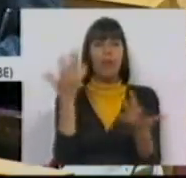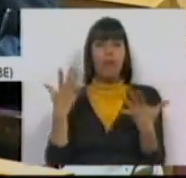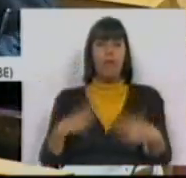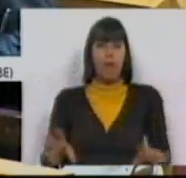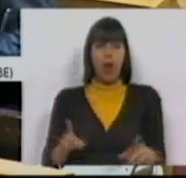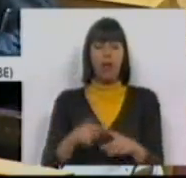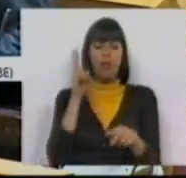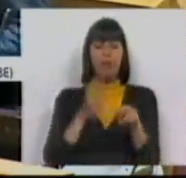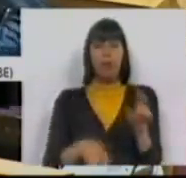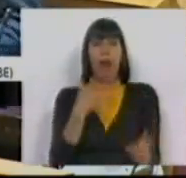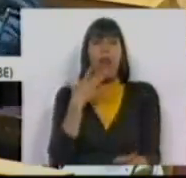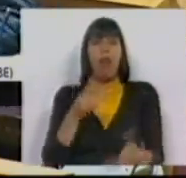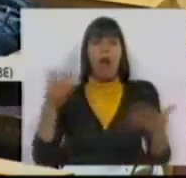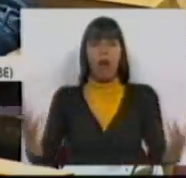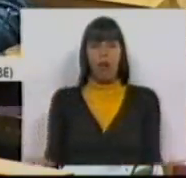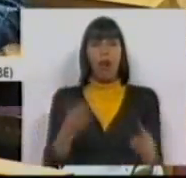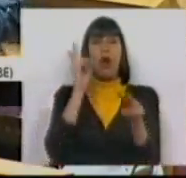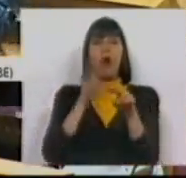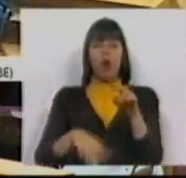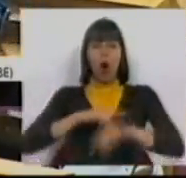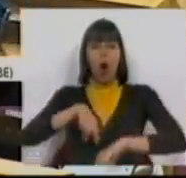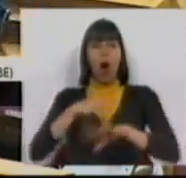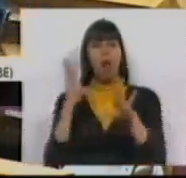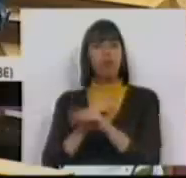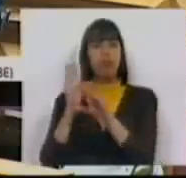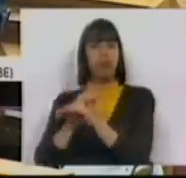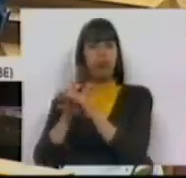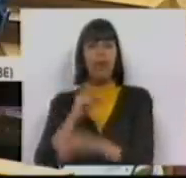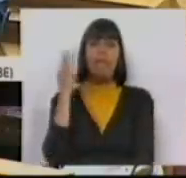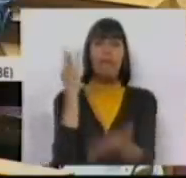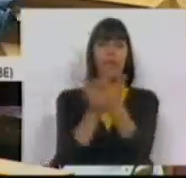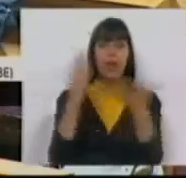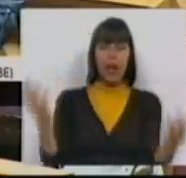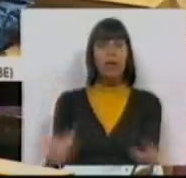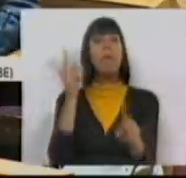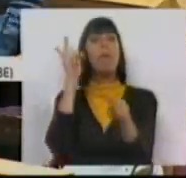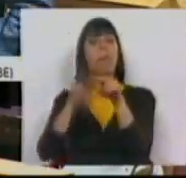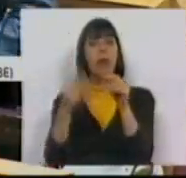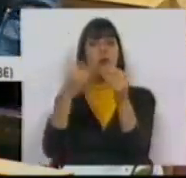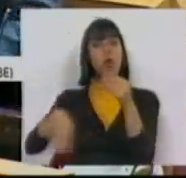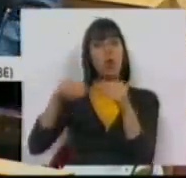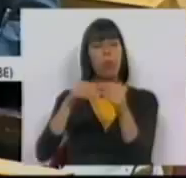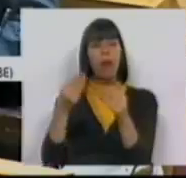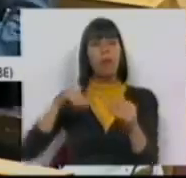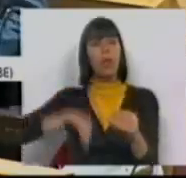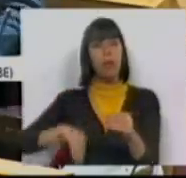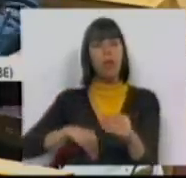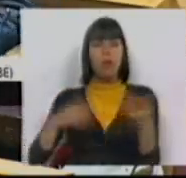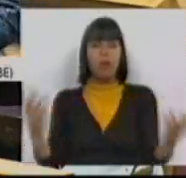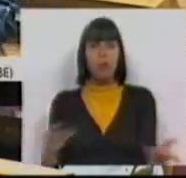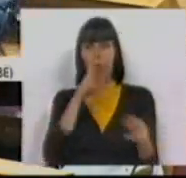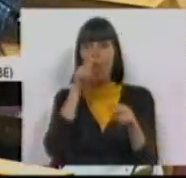de férias e de Natal, fez cortes nas horas extras e nos friados, cortou suplementos remuneratórios,